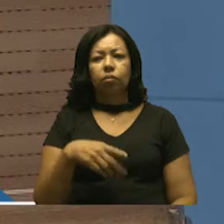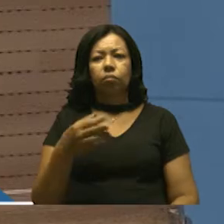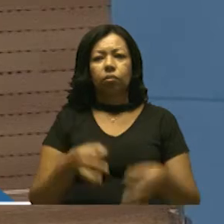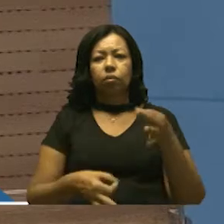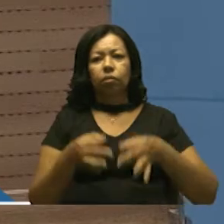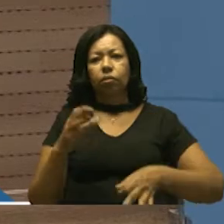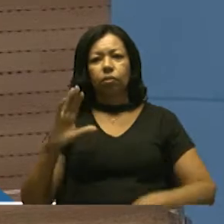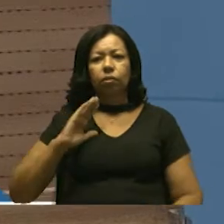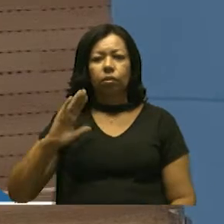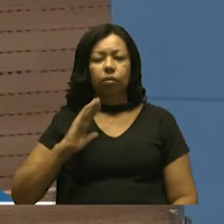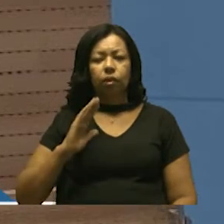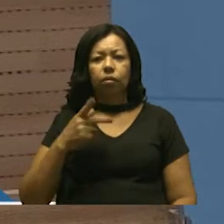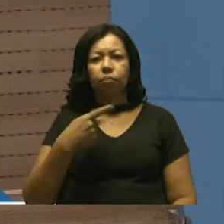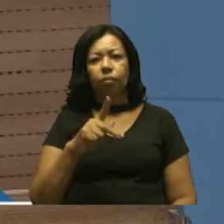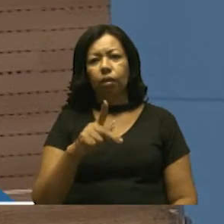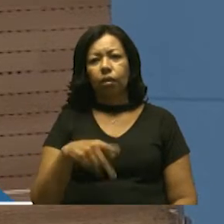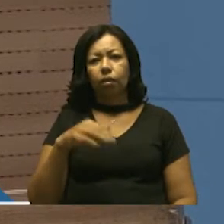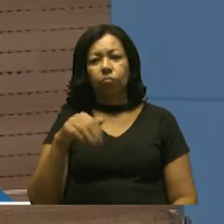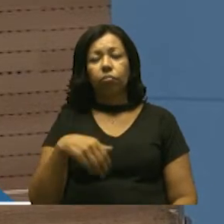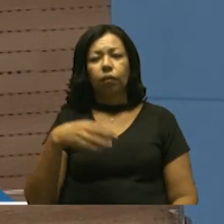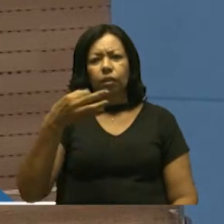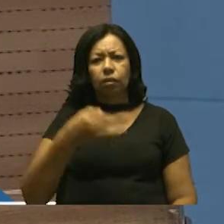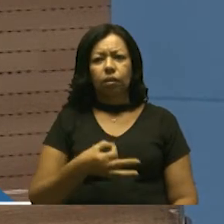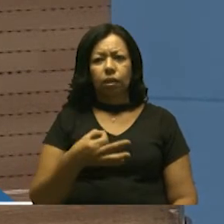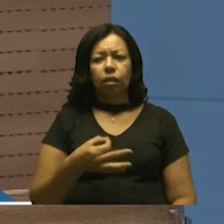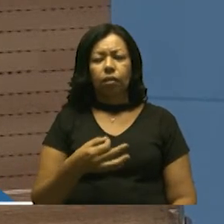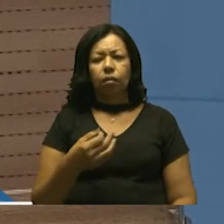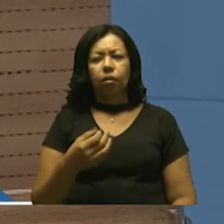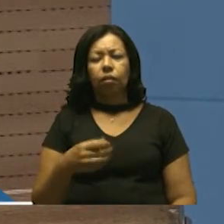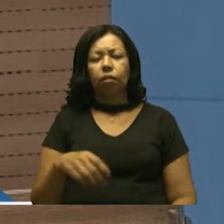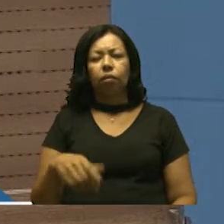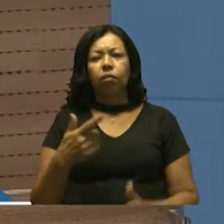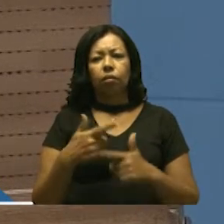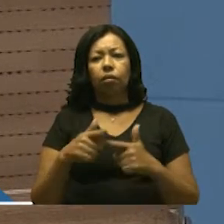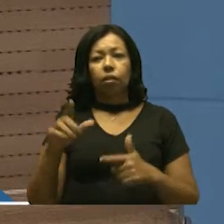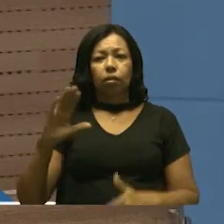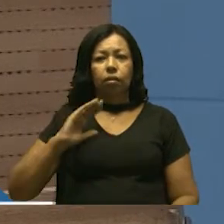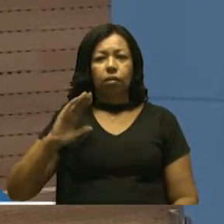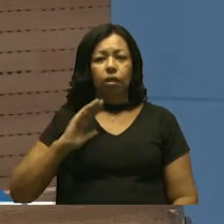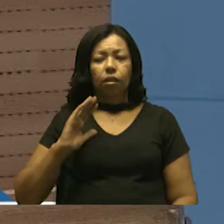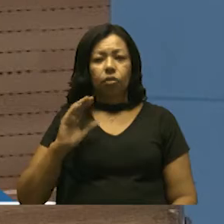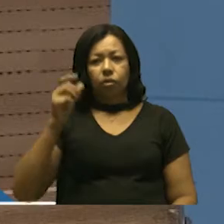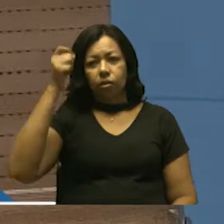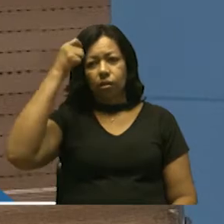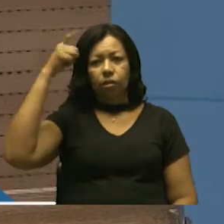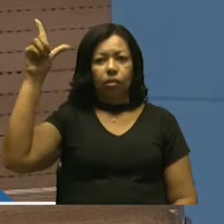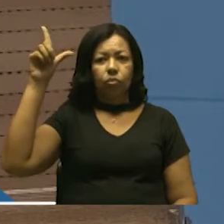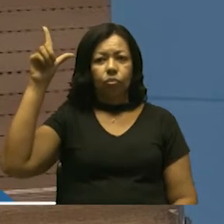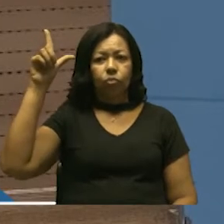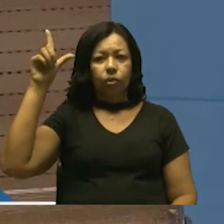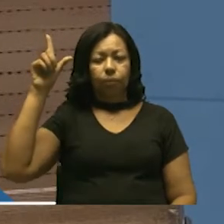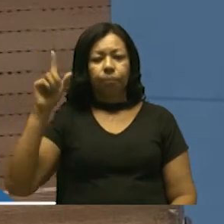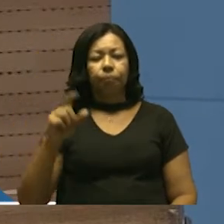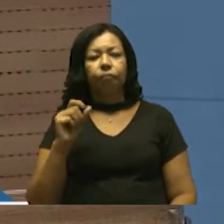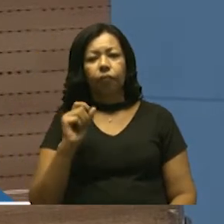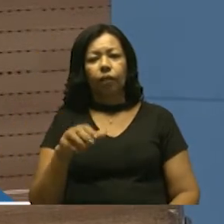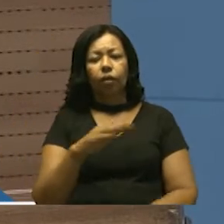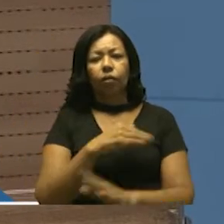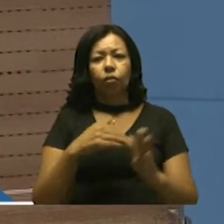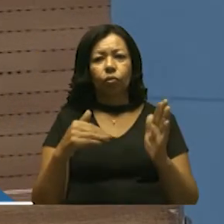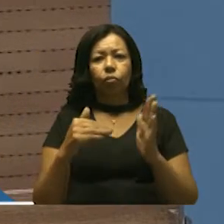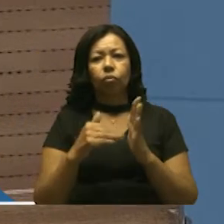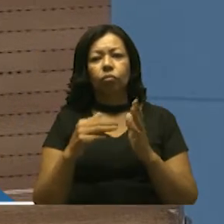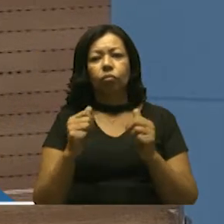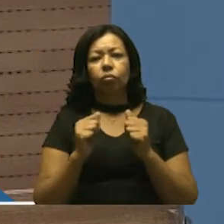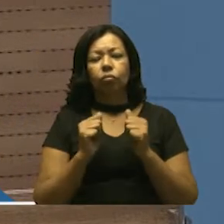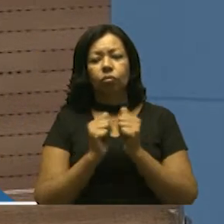nosso município para regularizar a situação municipal da nossa cultura em torno dos